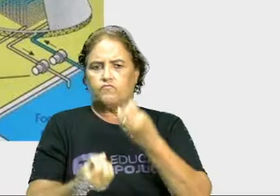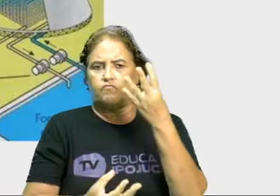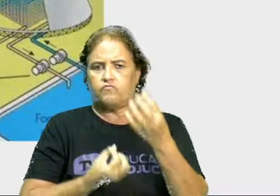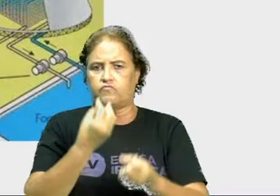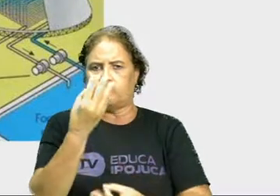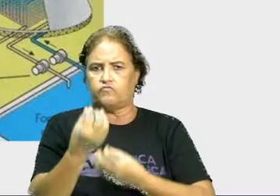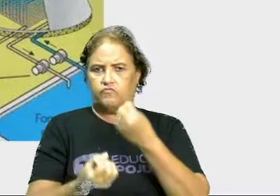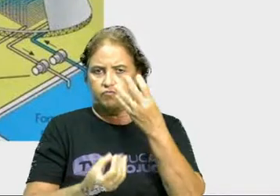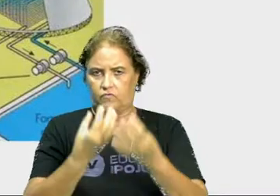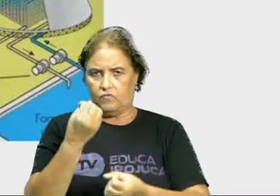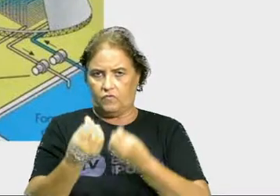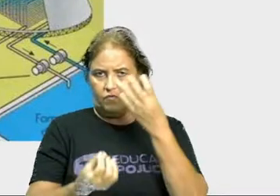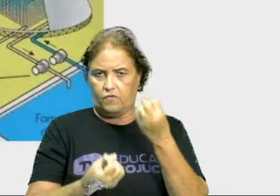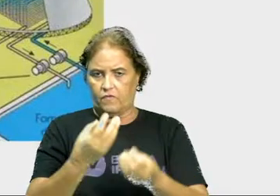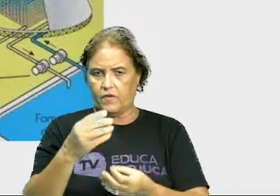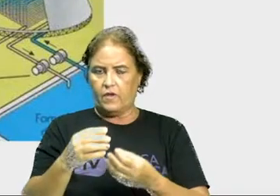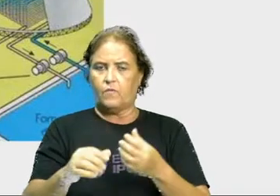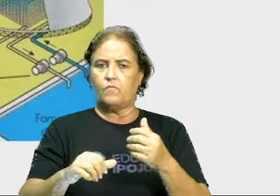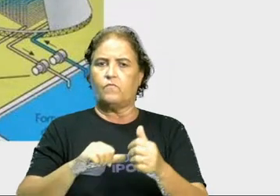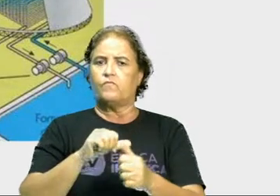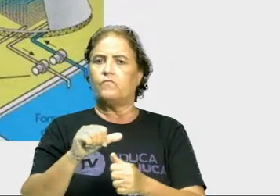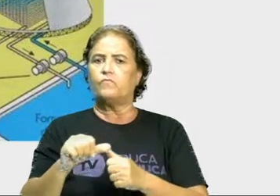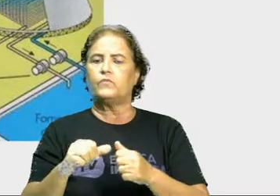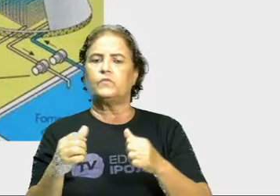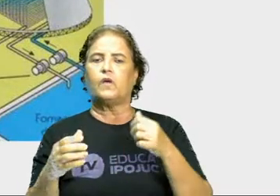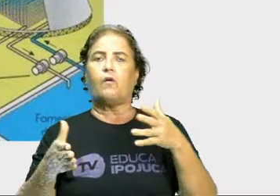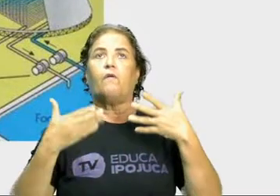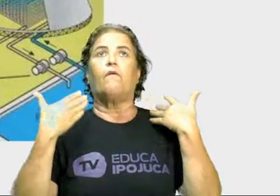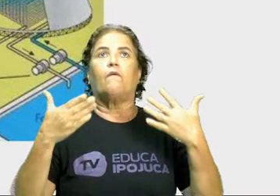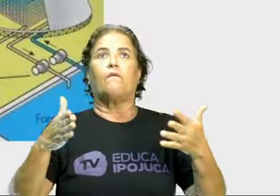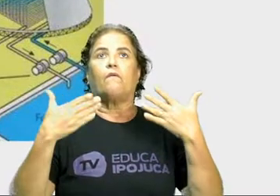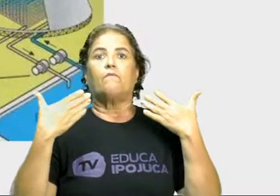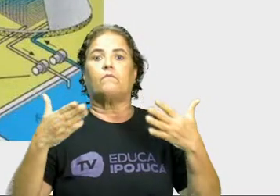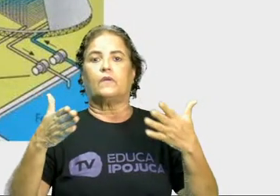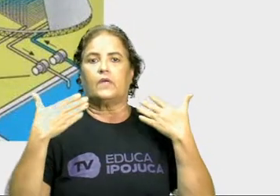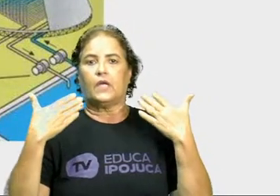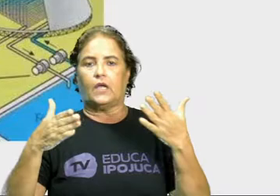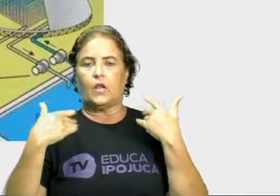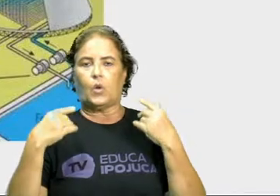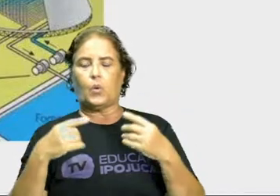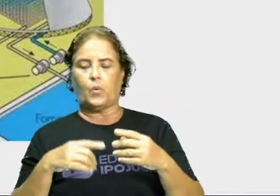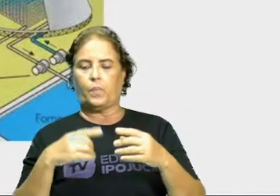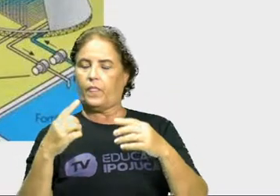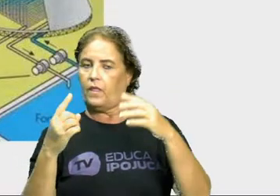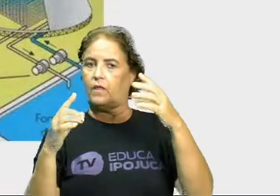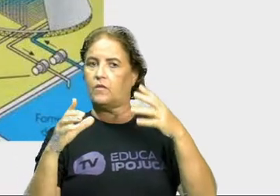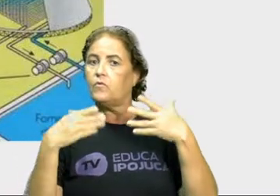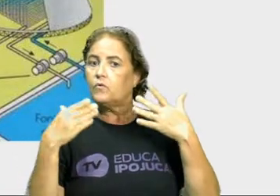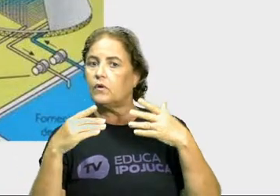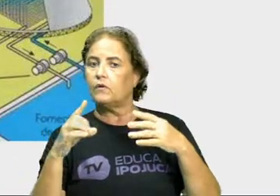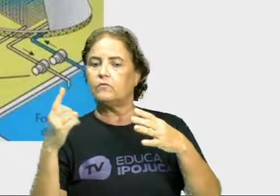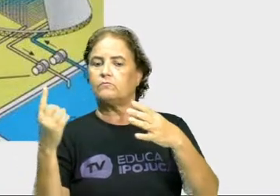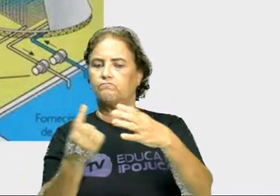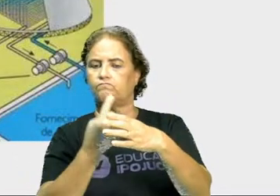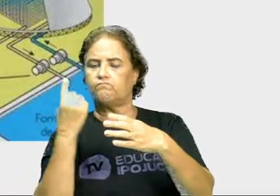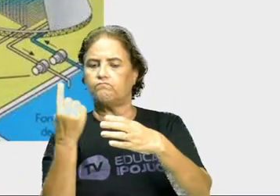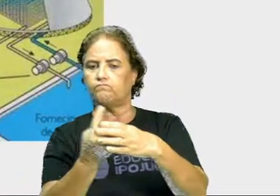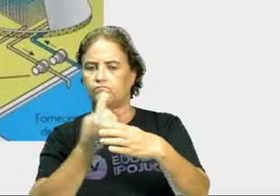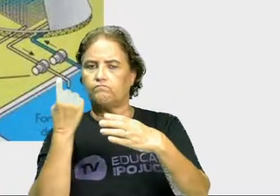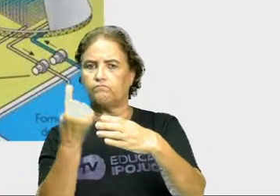fogueira, ela vai gerar calor. E esse calor vai fazer com que as turbinas girem,